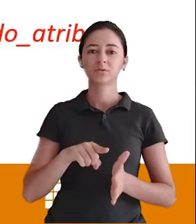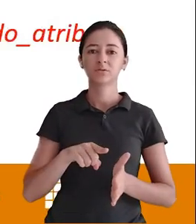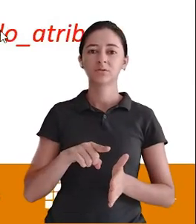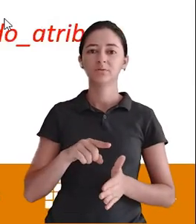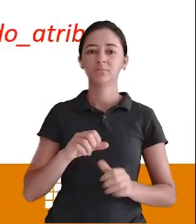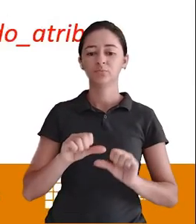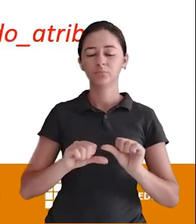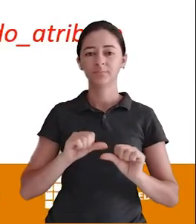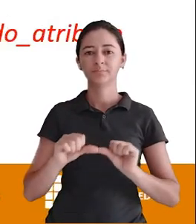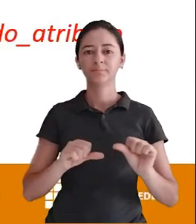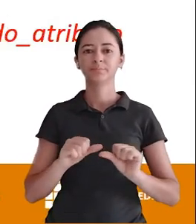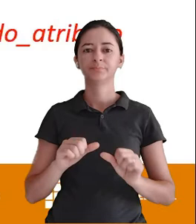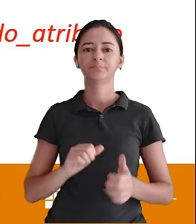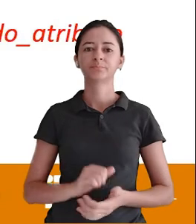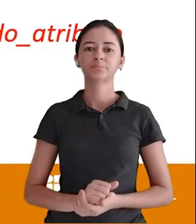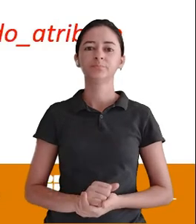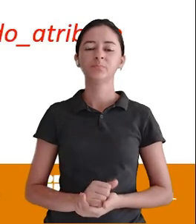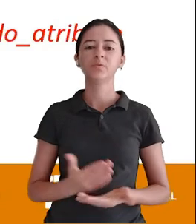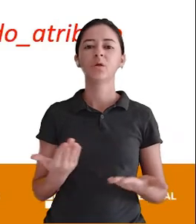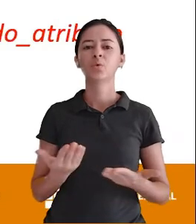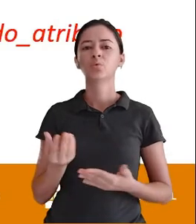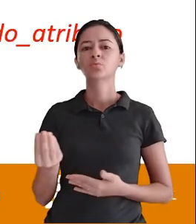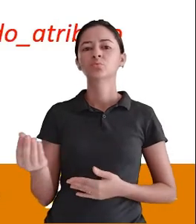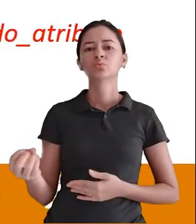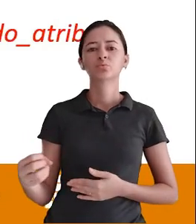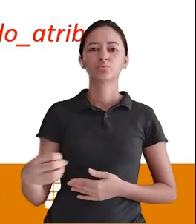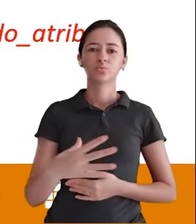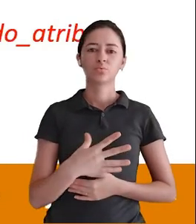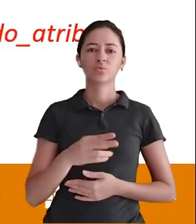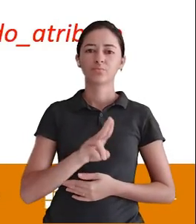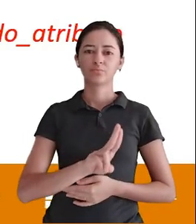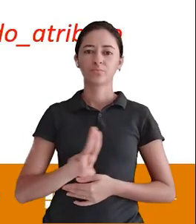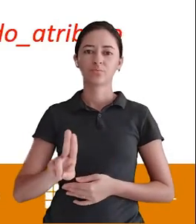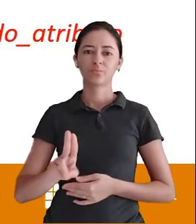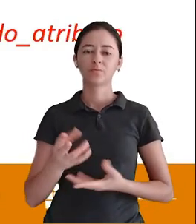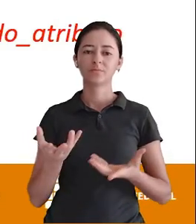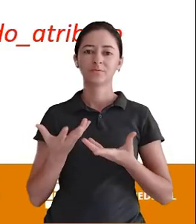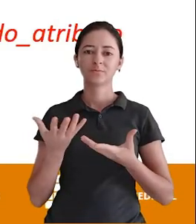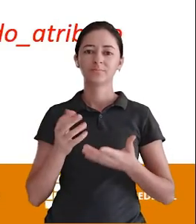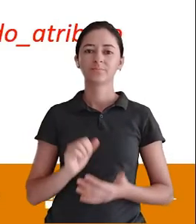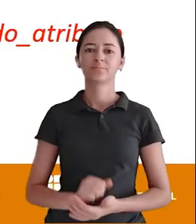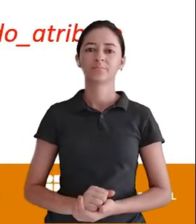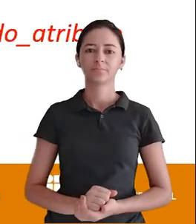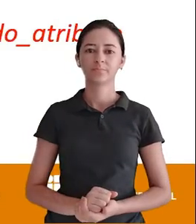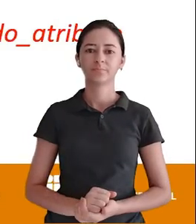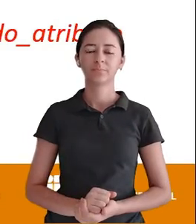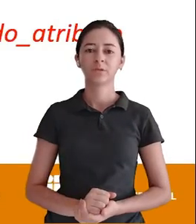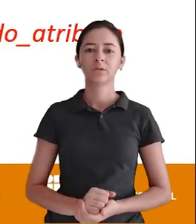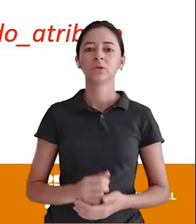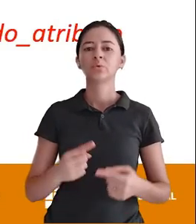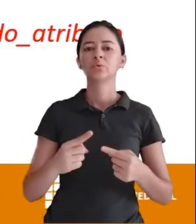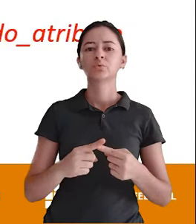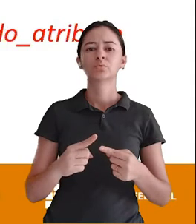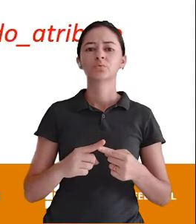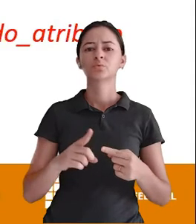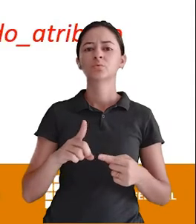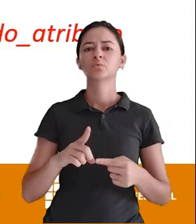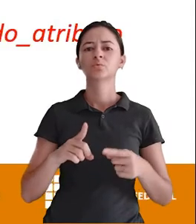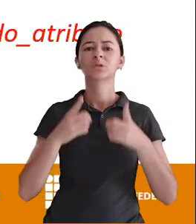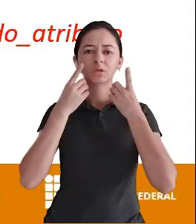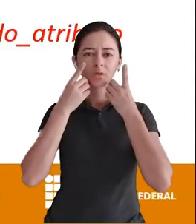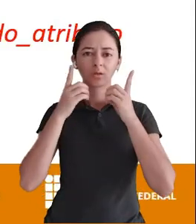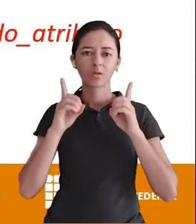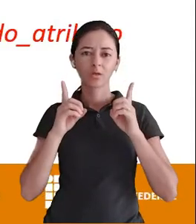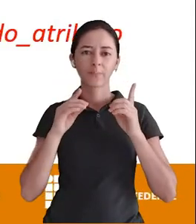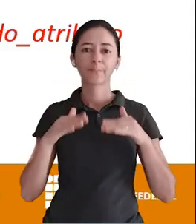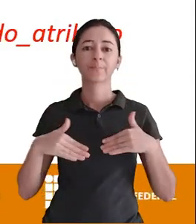alter table E aí sim O novo nome Que você quer Que esse atributo Tenha E aqui O tipo de dado Esse tipo de dado